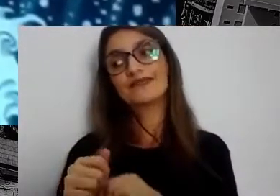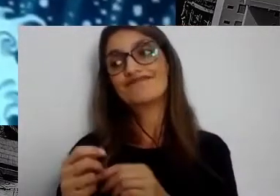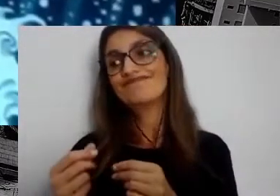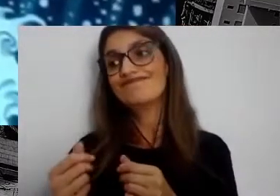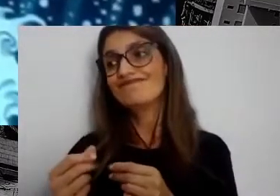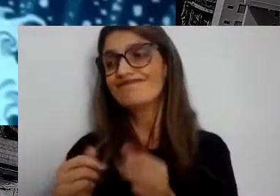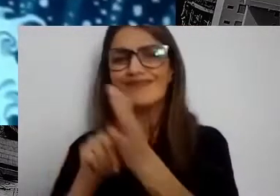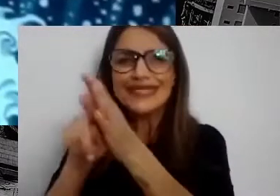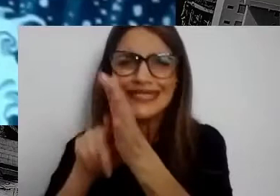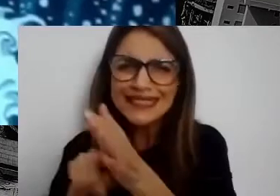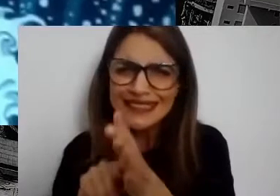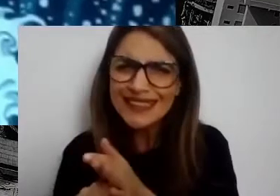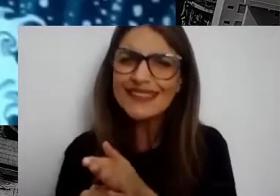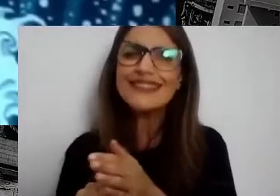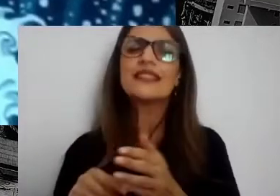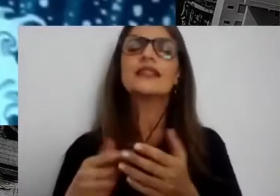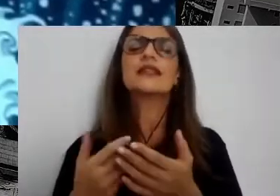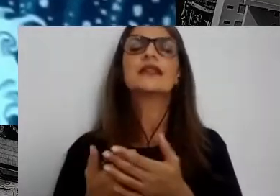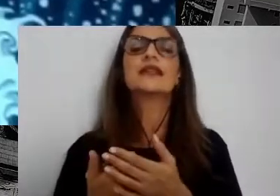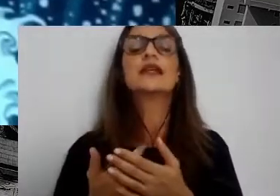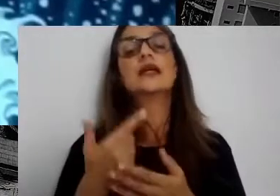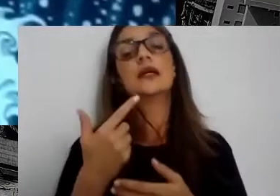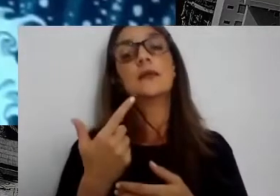for nature-based solutions.